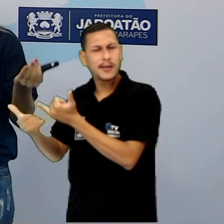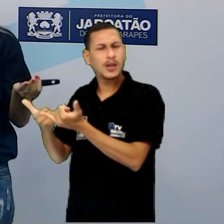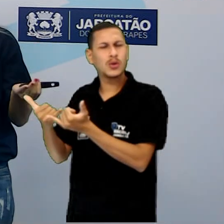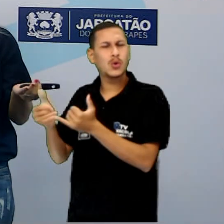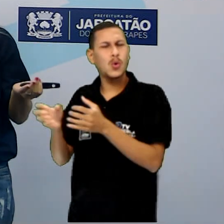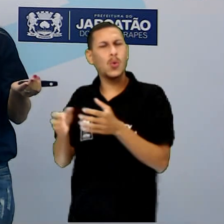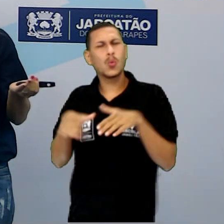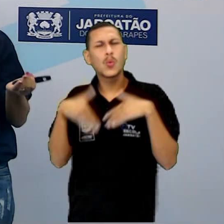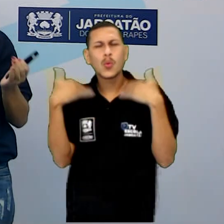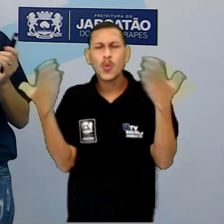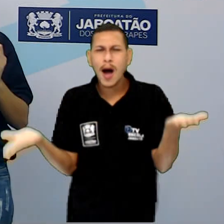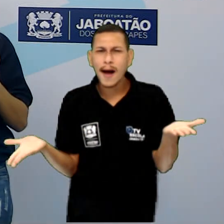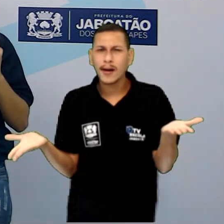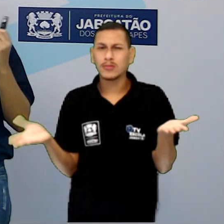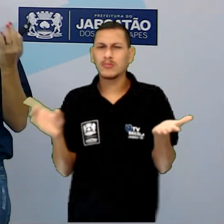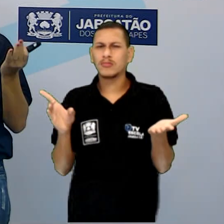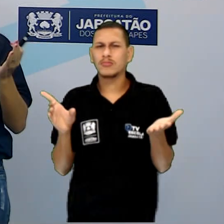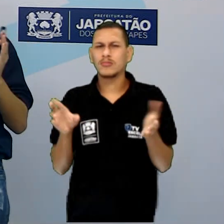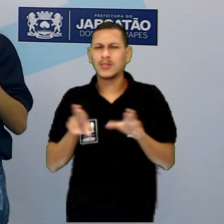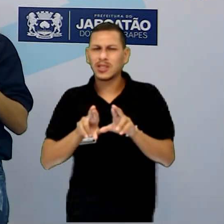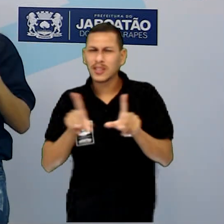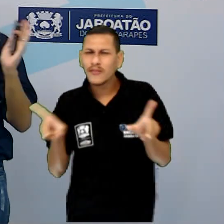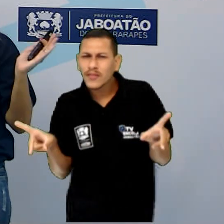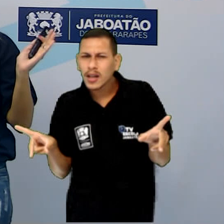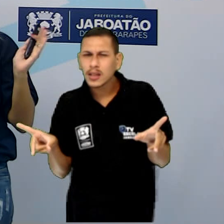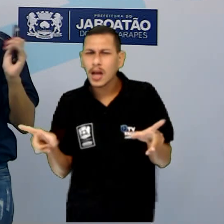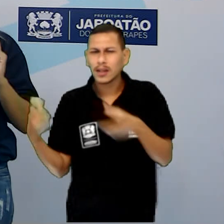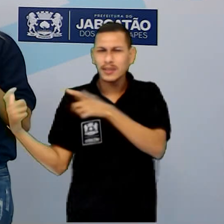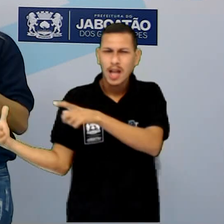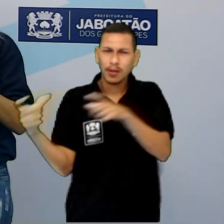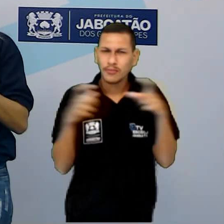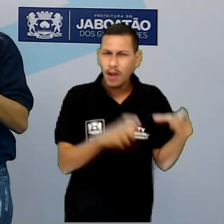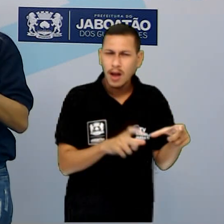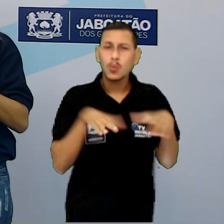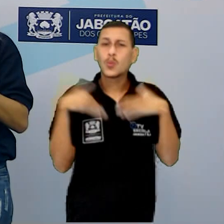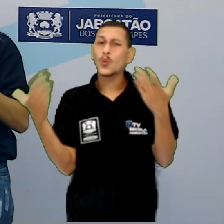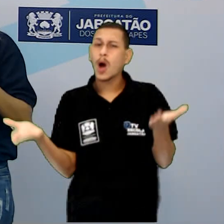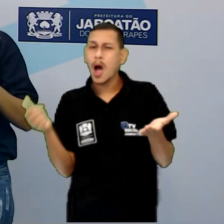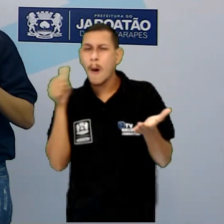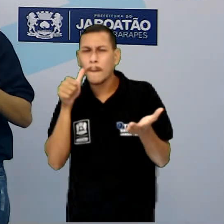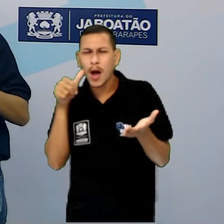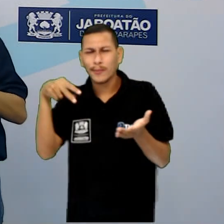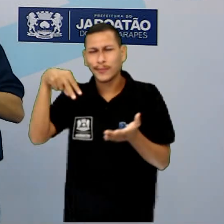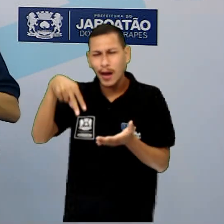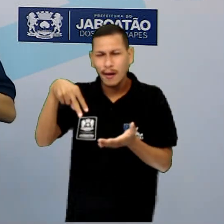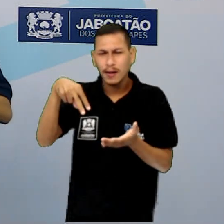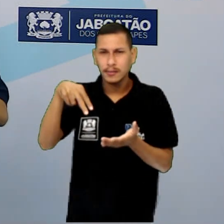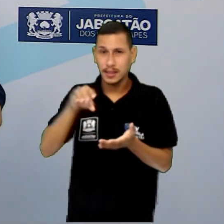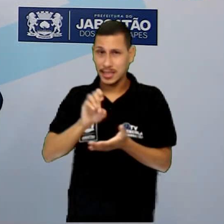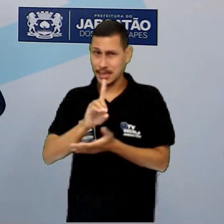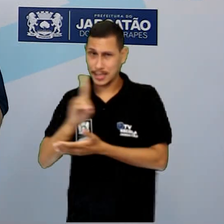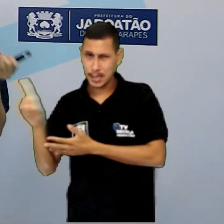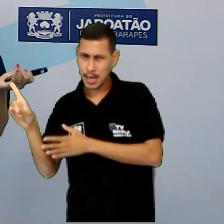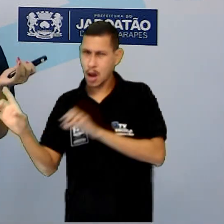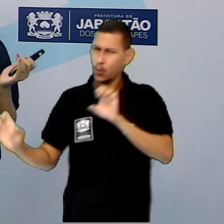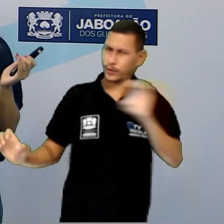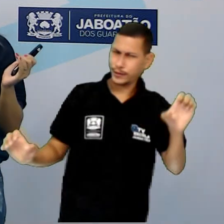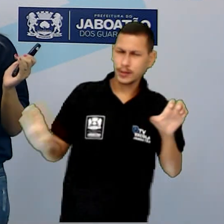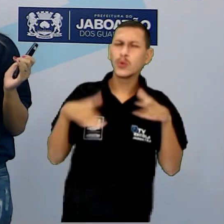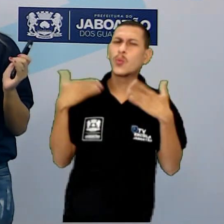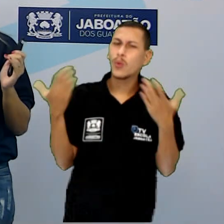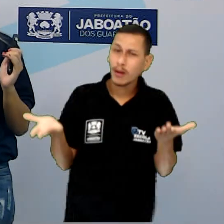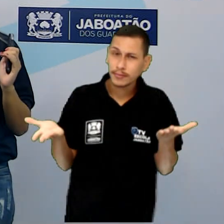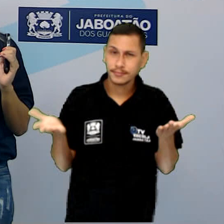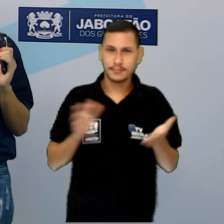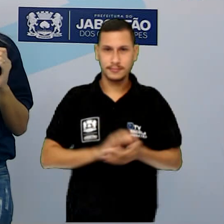qual diferença, para qual direção Carla deve ir? Direita ou esquerda?